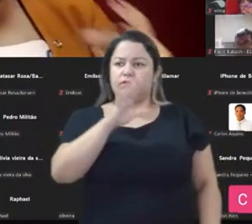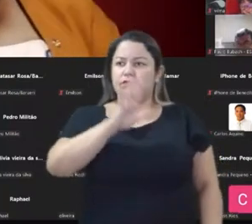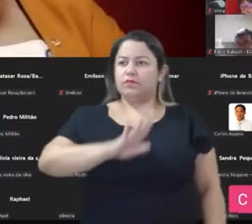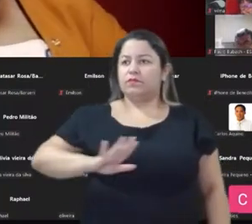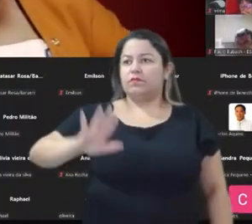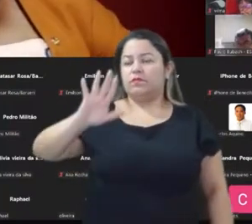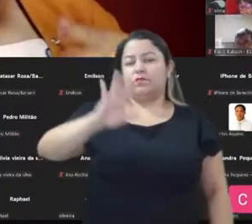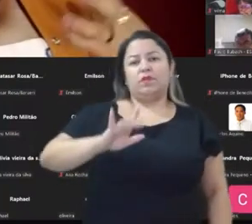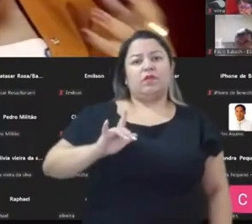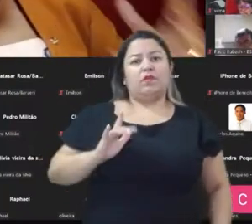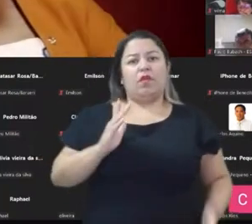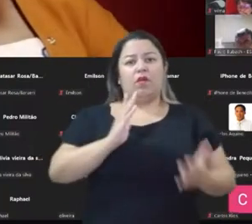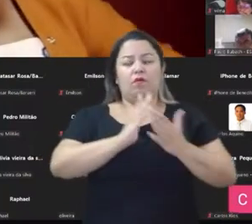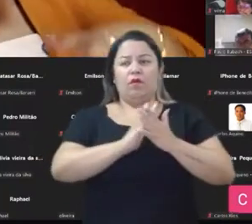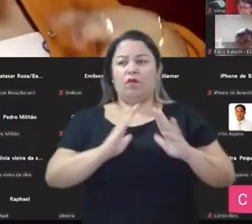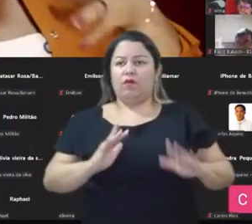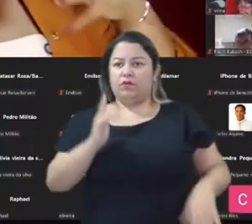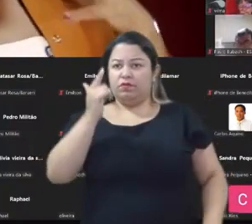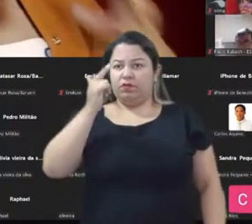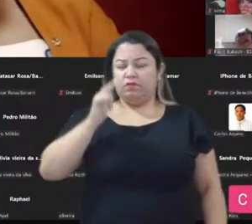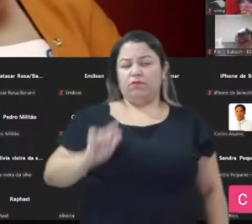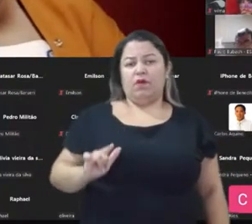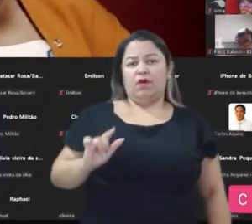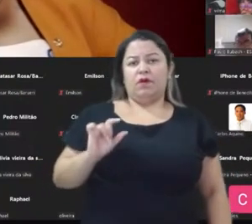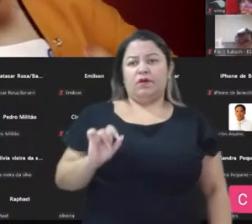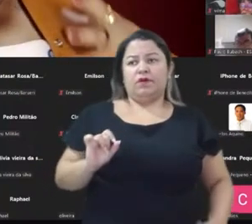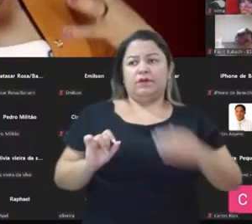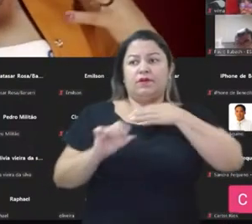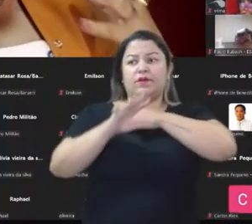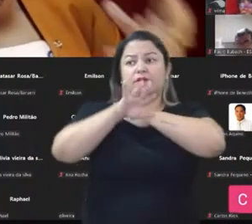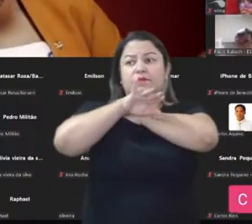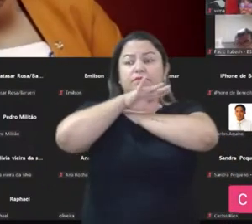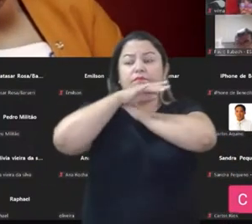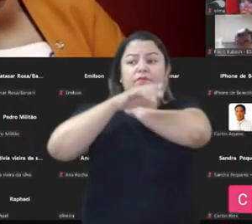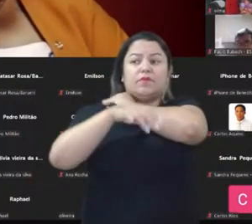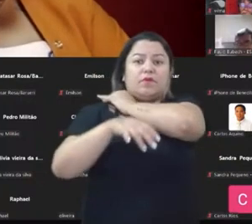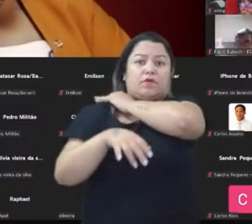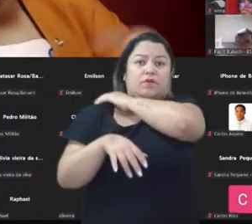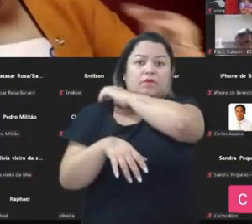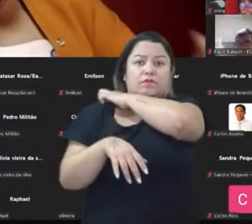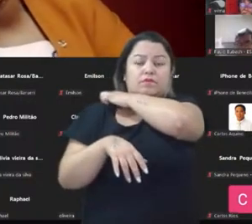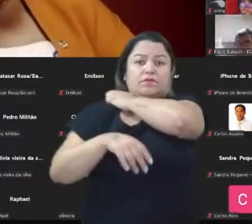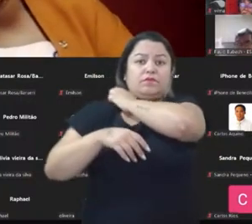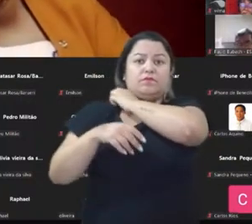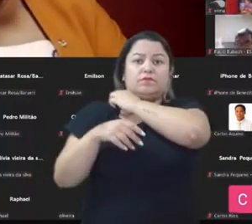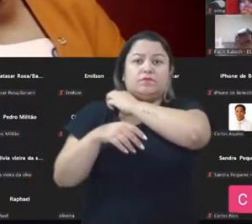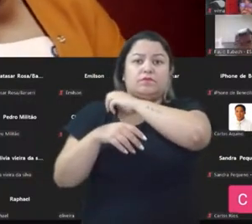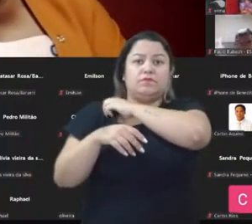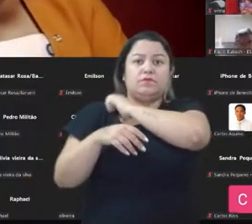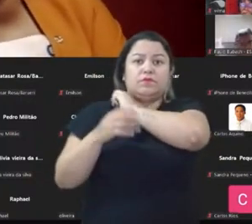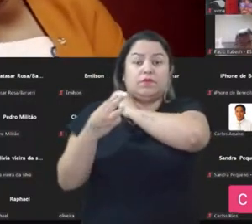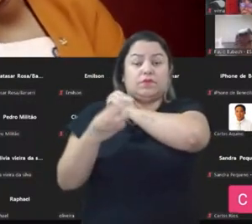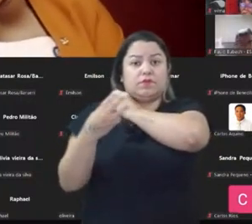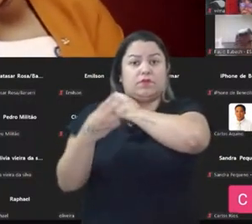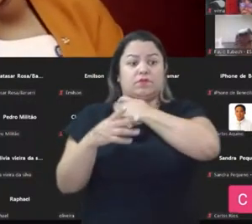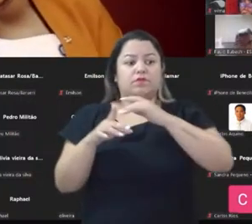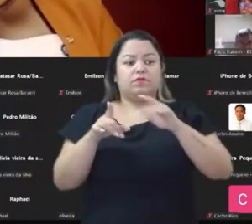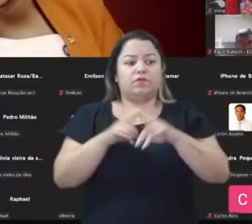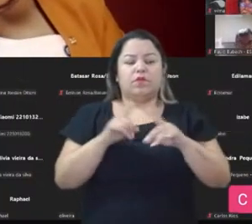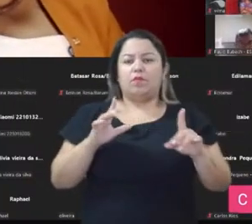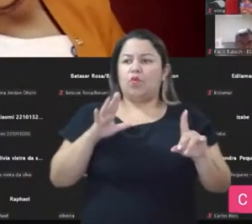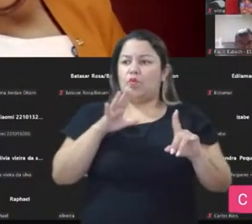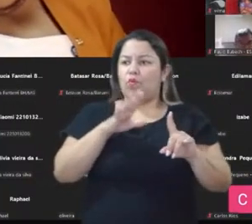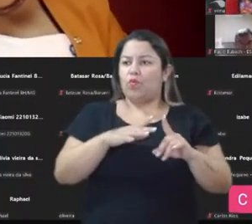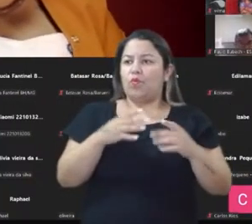sendo destruída pelos opositores, há um mal que precisa ser combatido. Terceiro, o confronto